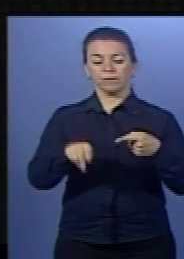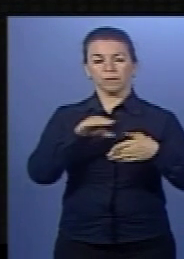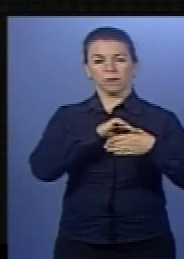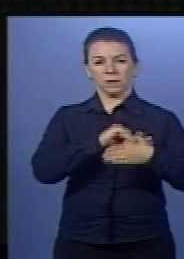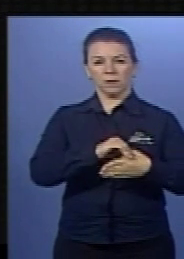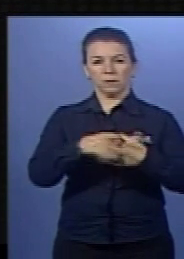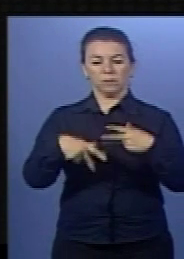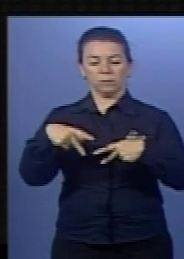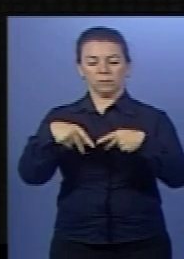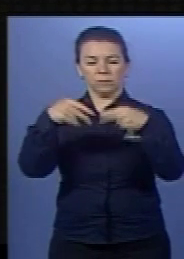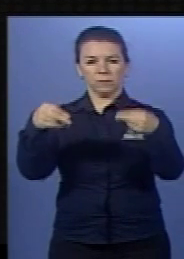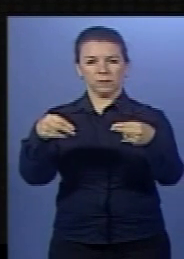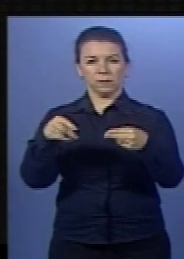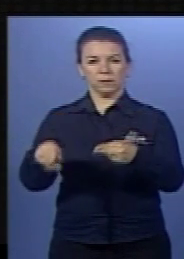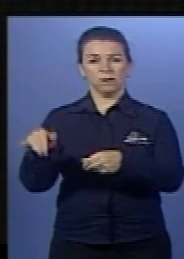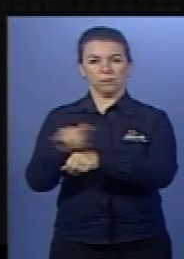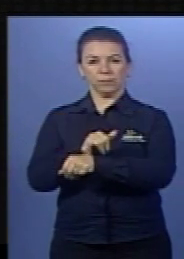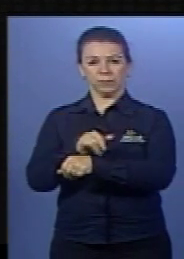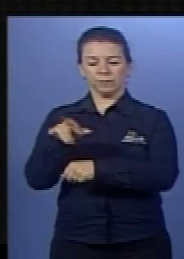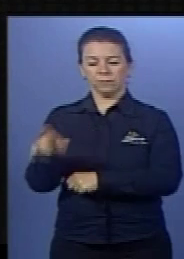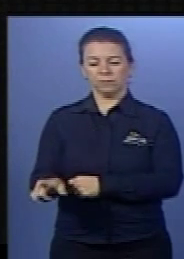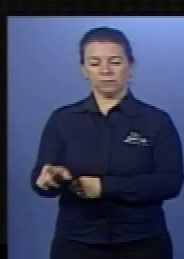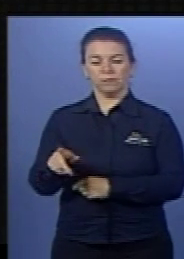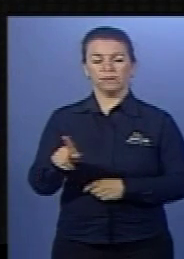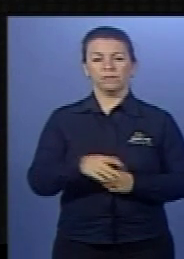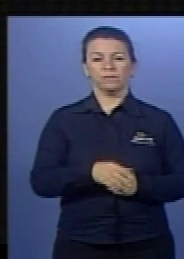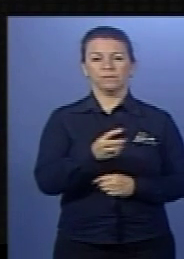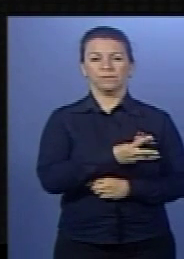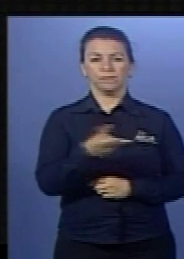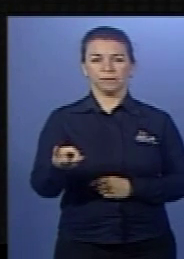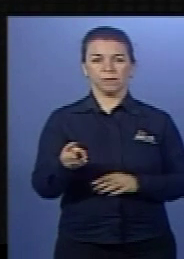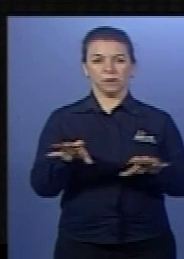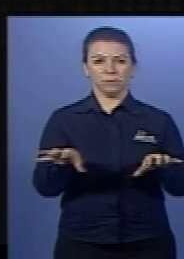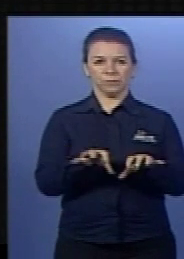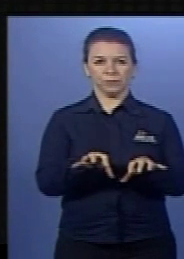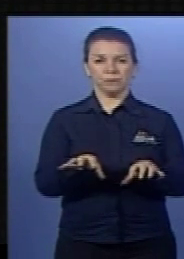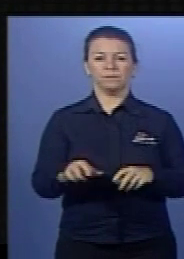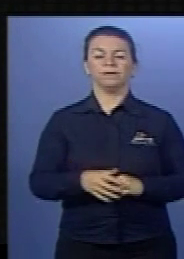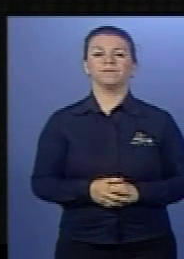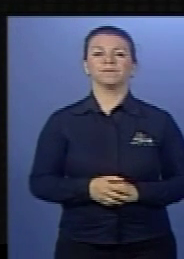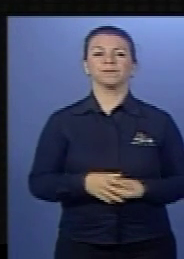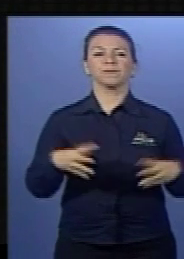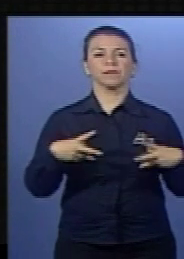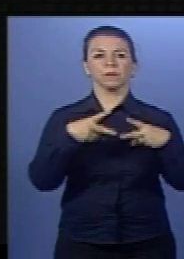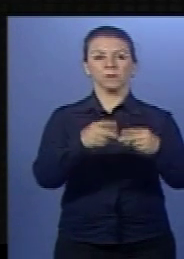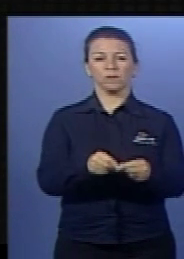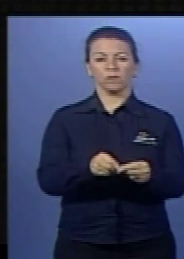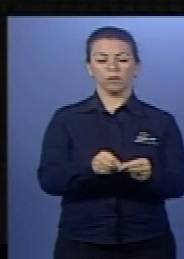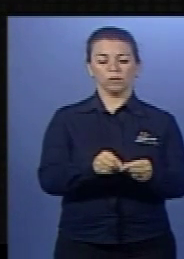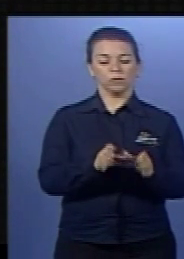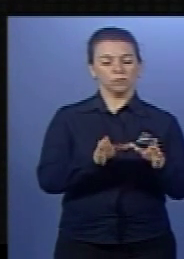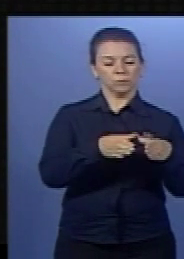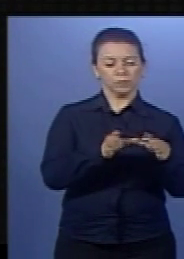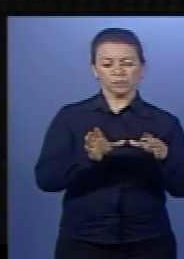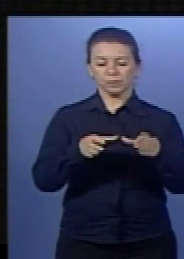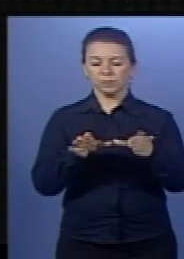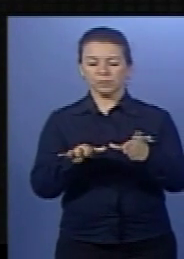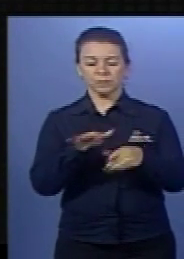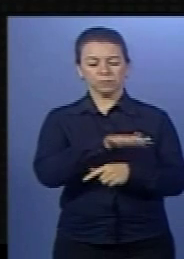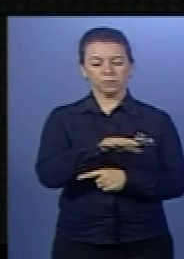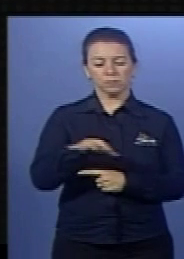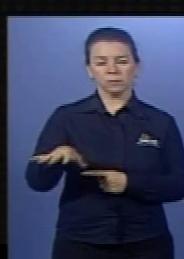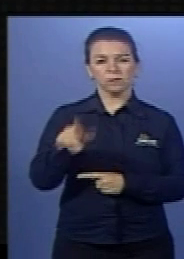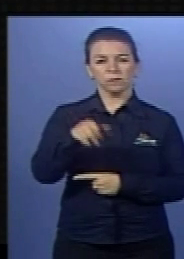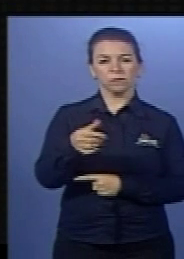macarrão. Tubo 3, banha. Beleza? Aí continua. Em todos os tubos foi adicionado